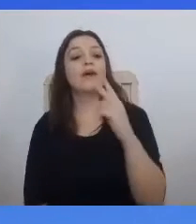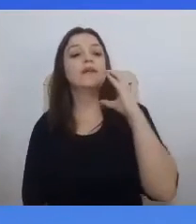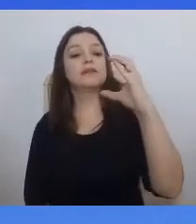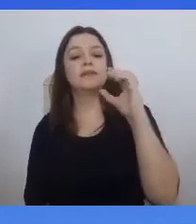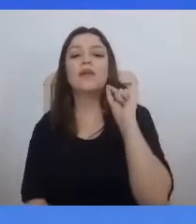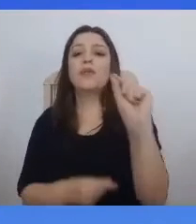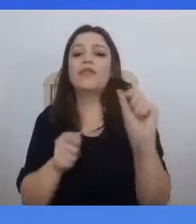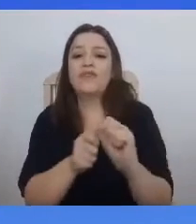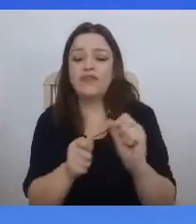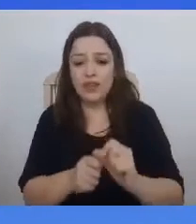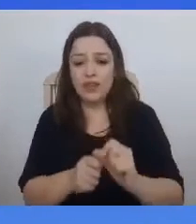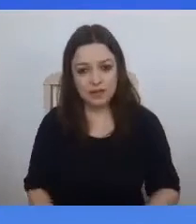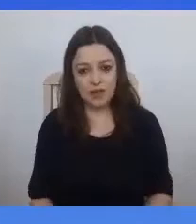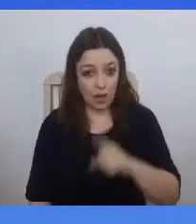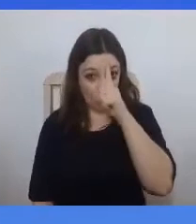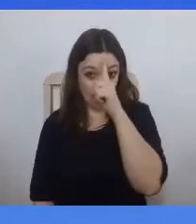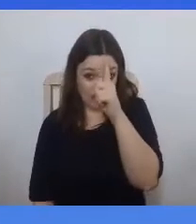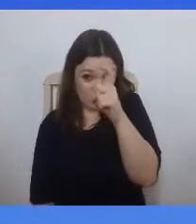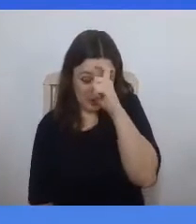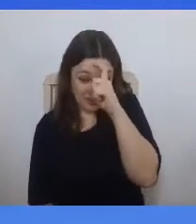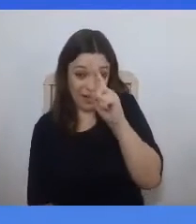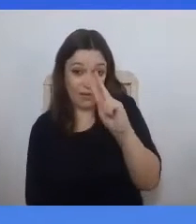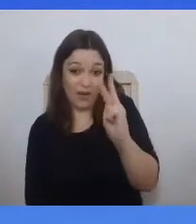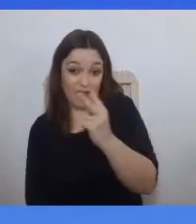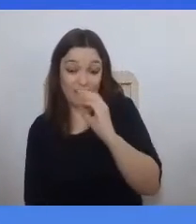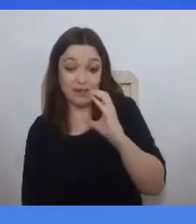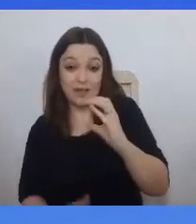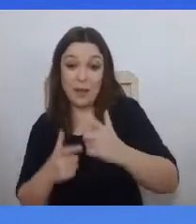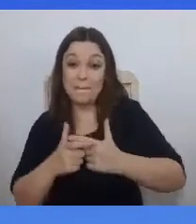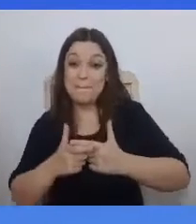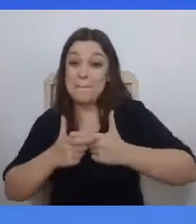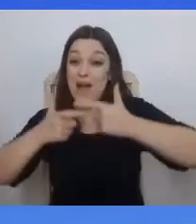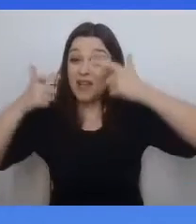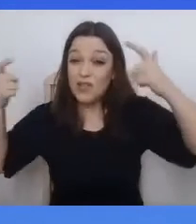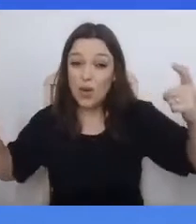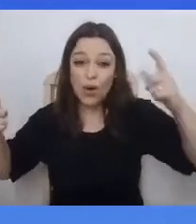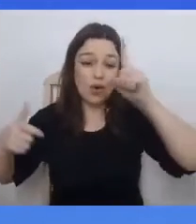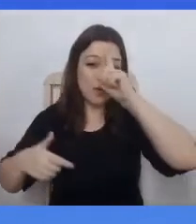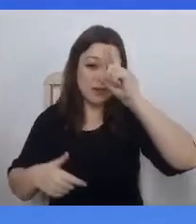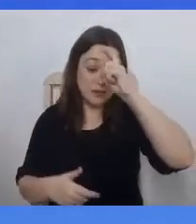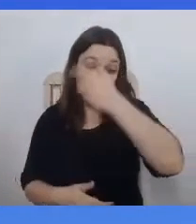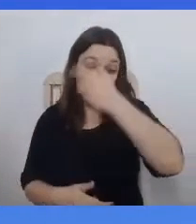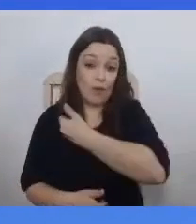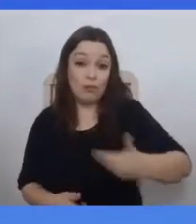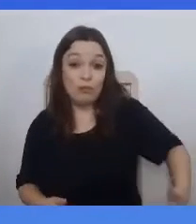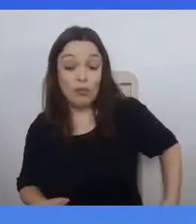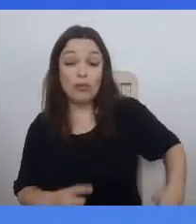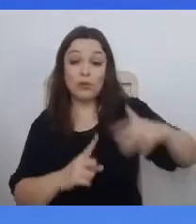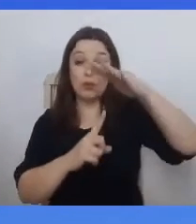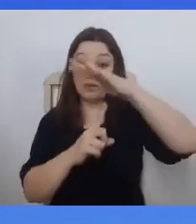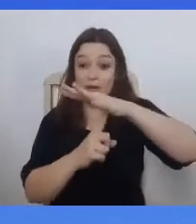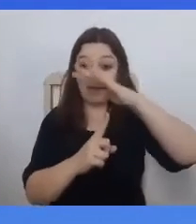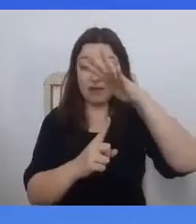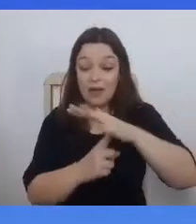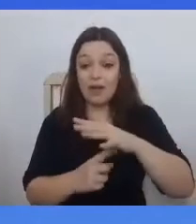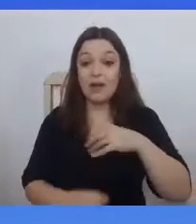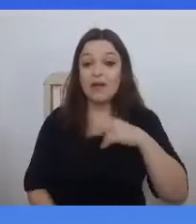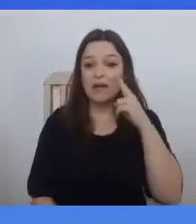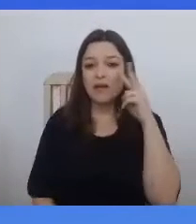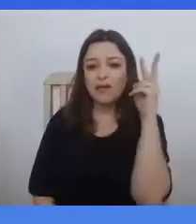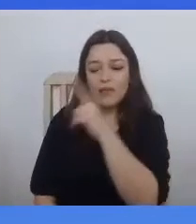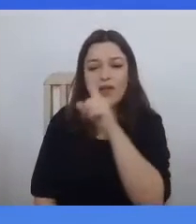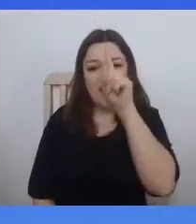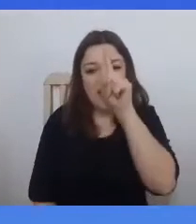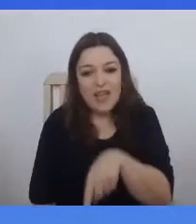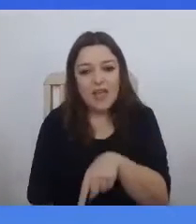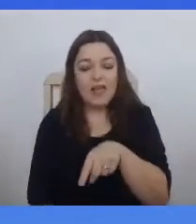Nosso hospital de clínicas, que o maior hospital público do estado do Paraná, e que, não obstante, seja um hospital universitário, portanto, um hospital